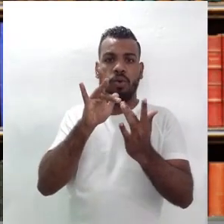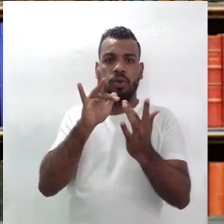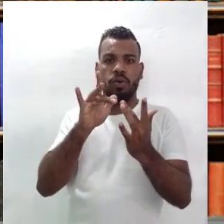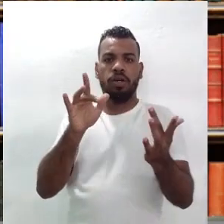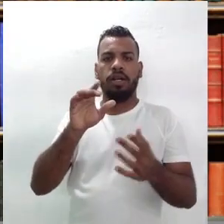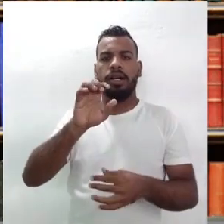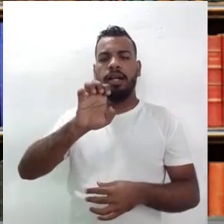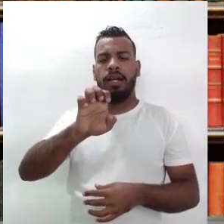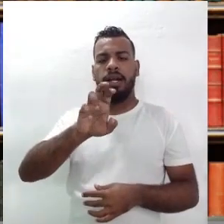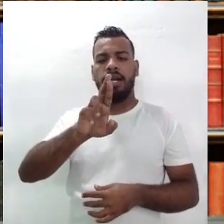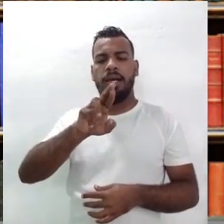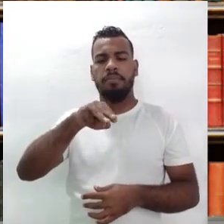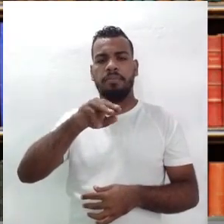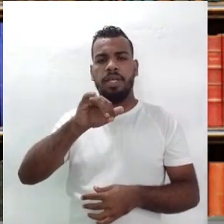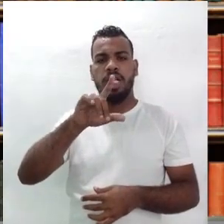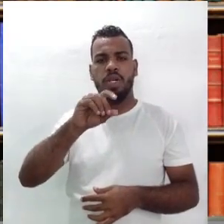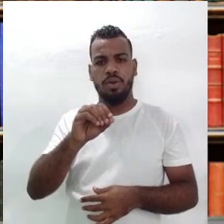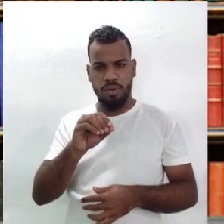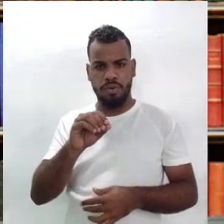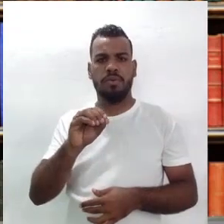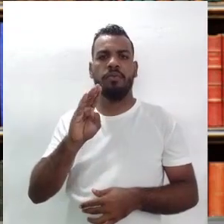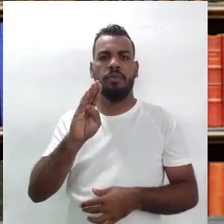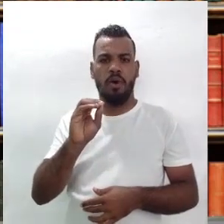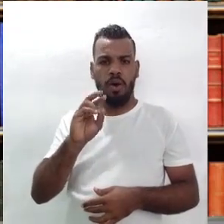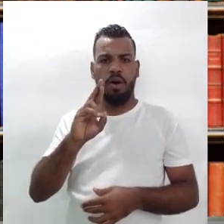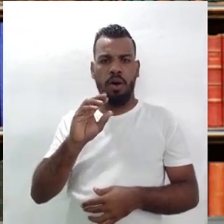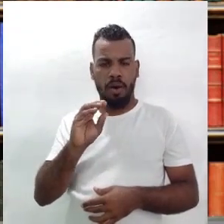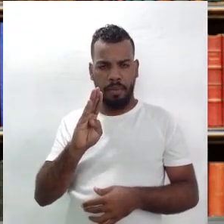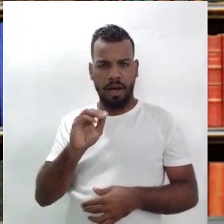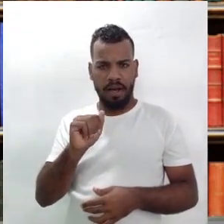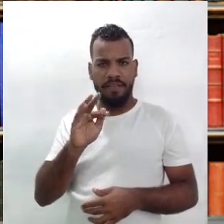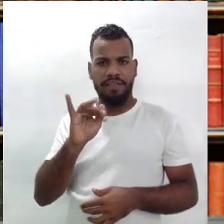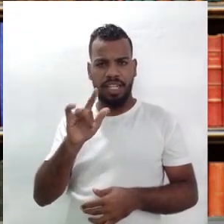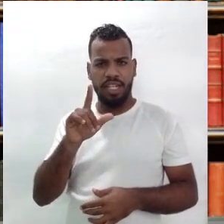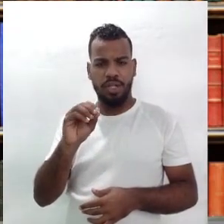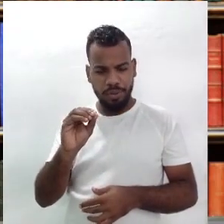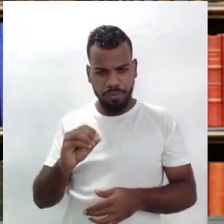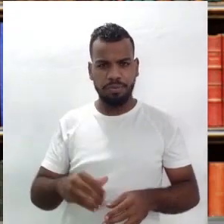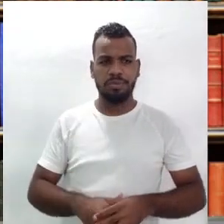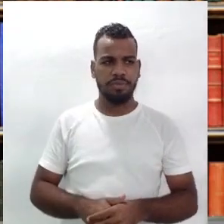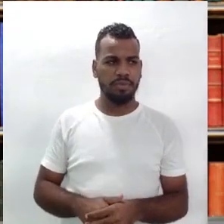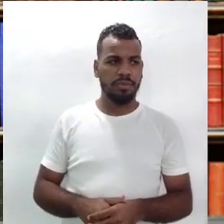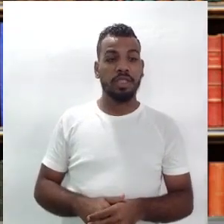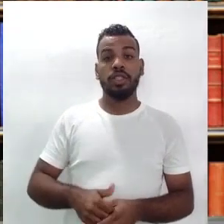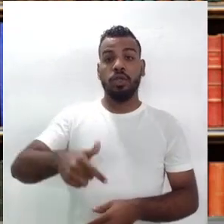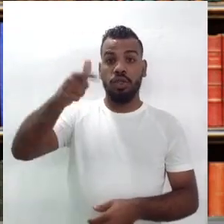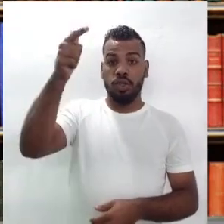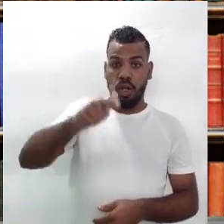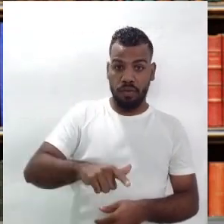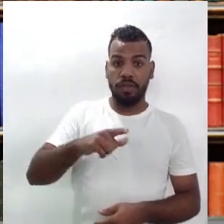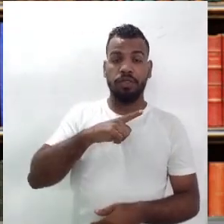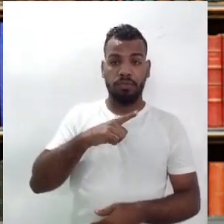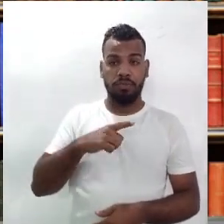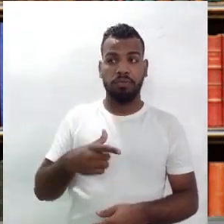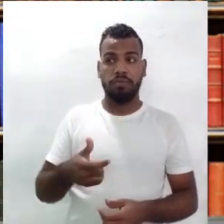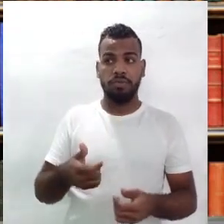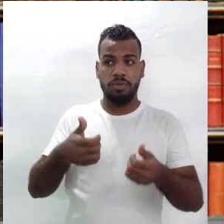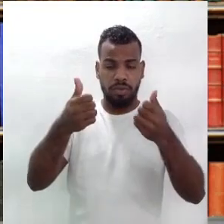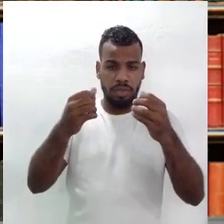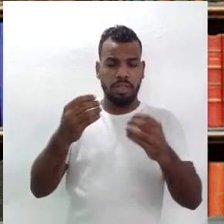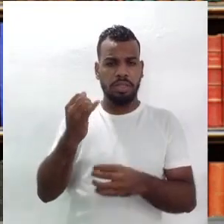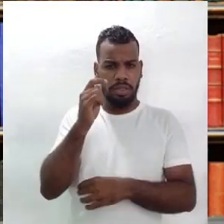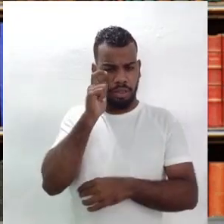Hermílio Borba Filho. Nós devemos falar um pouco nisso. Hermílio Borba Filho. E, mais uma vez, nós temos outro ponto que é